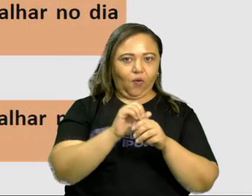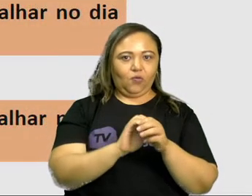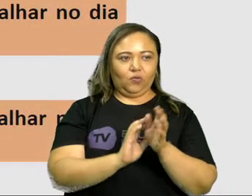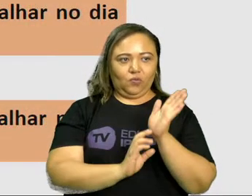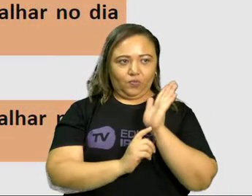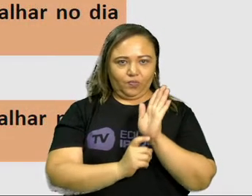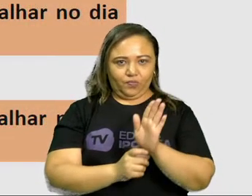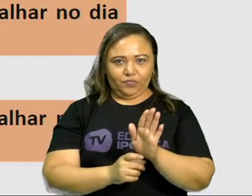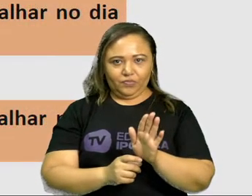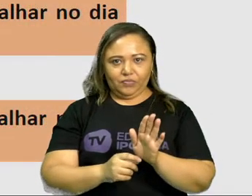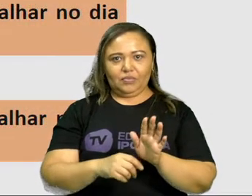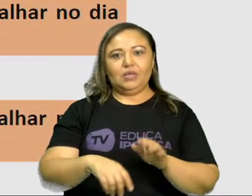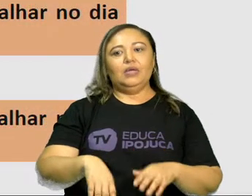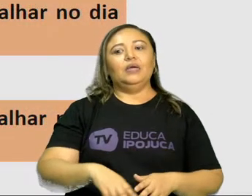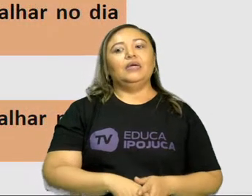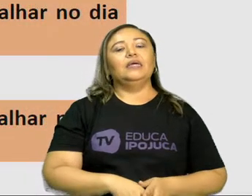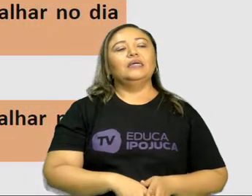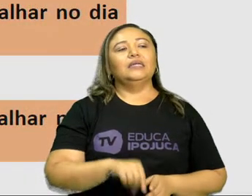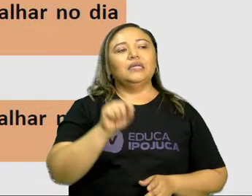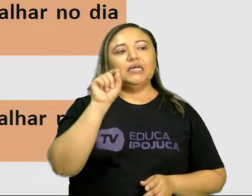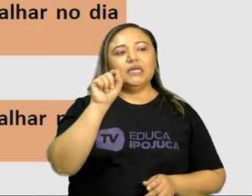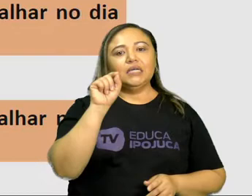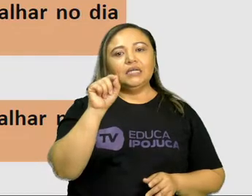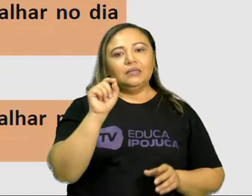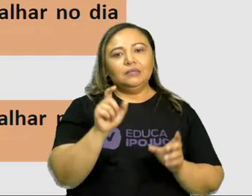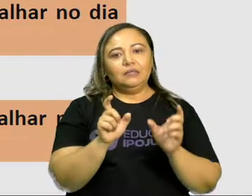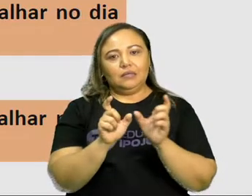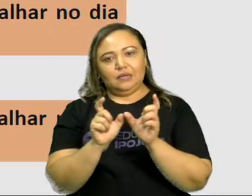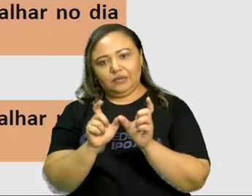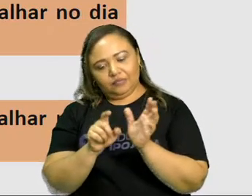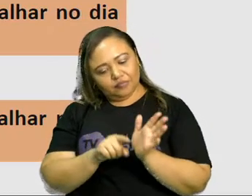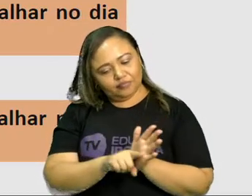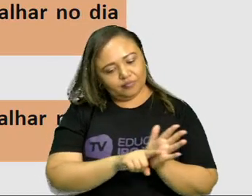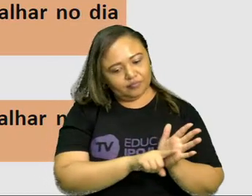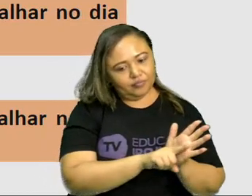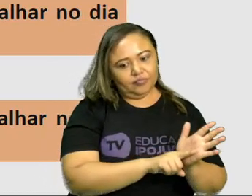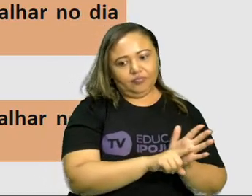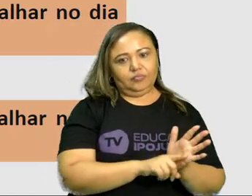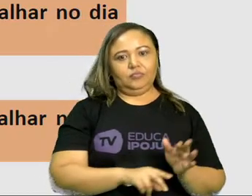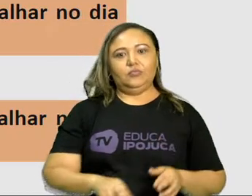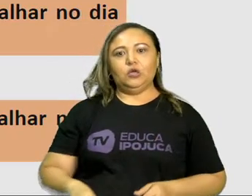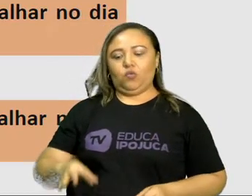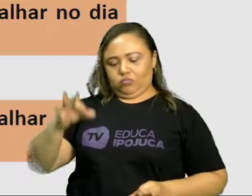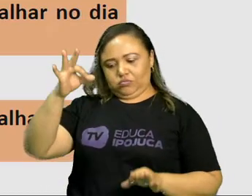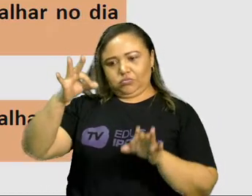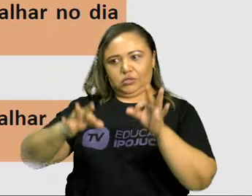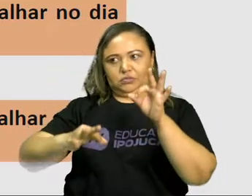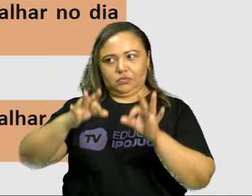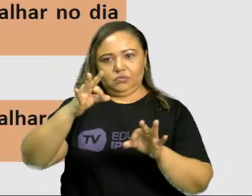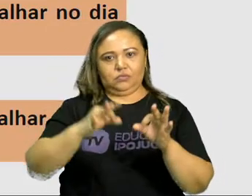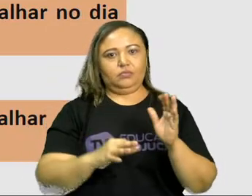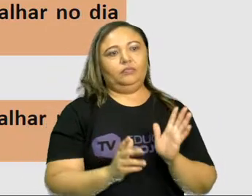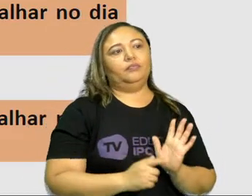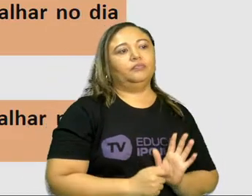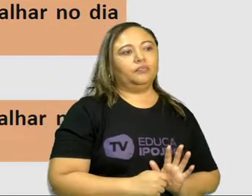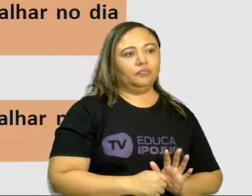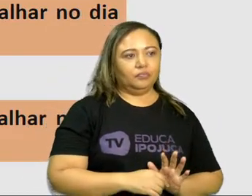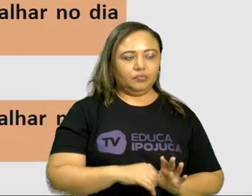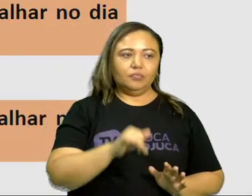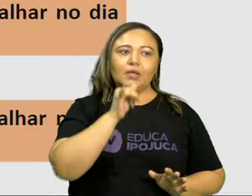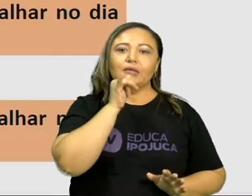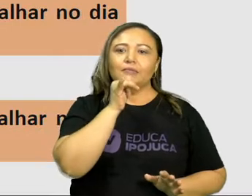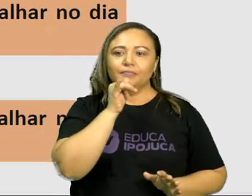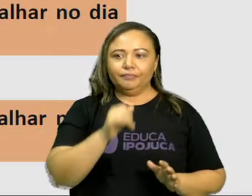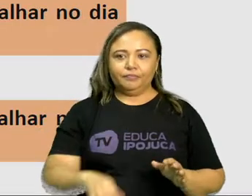Modalizações apreciativas, que podem indicar a análise ou então o julgamento. Exemplos. Exemplos.